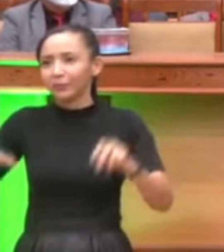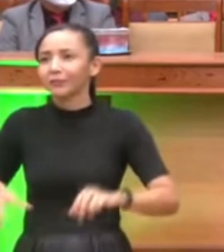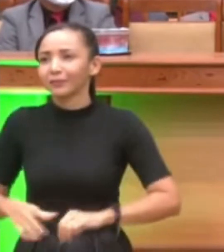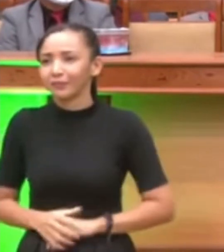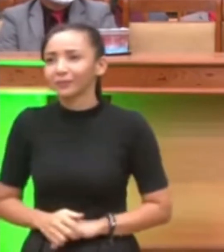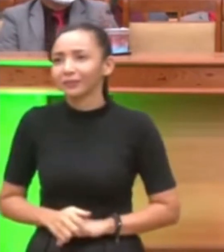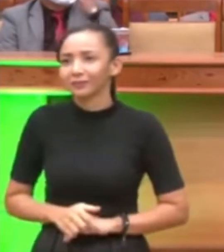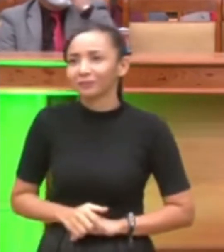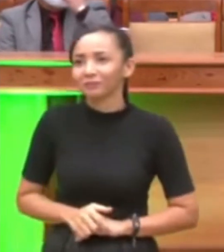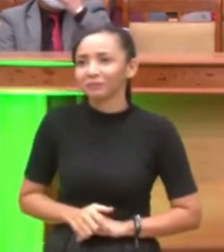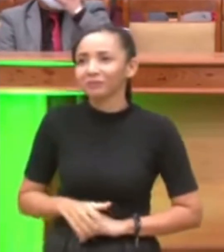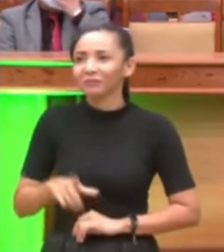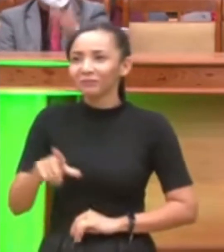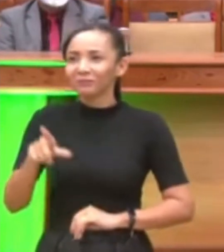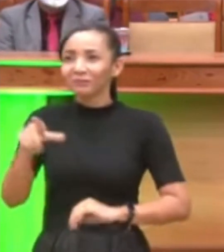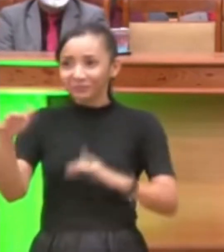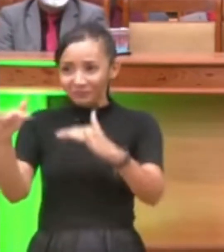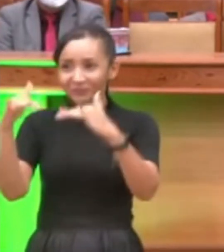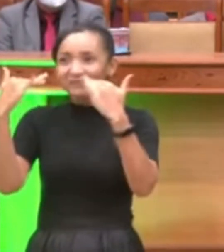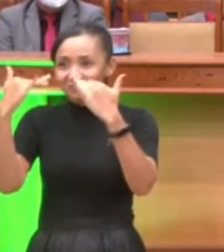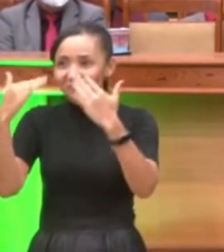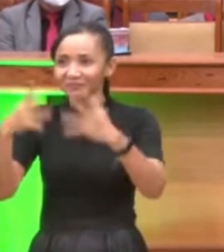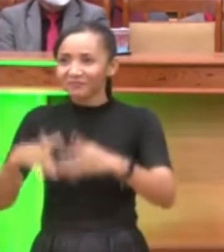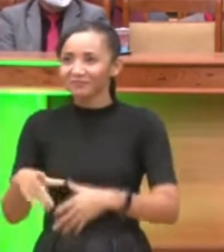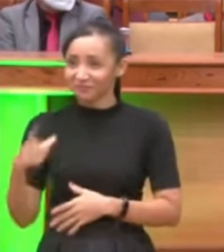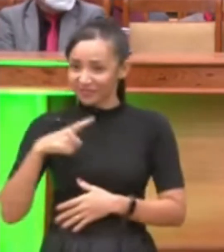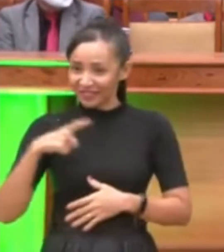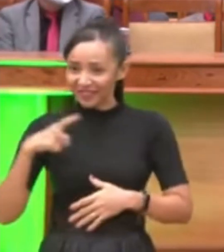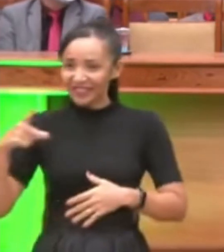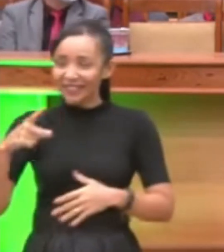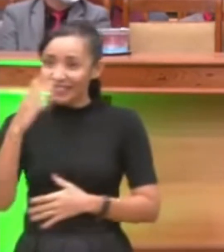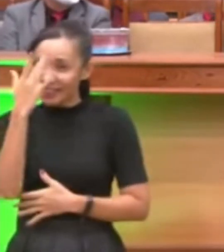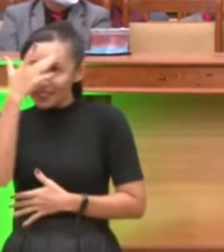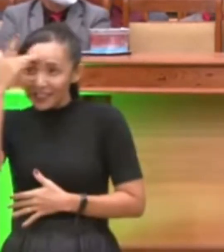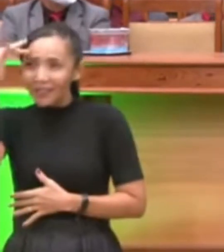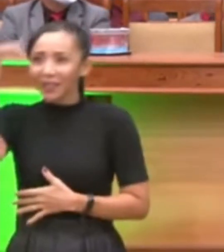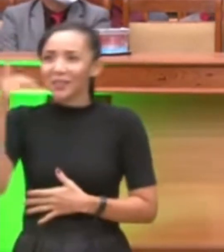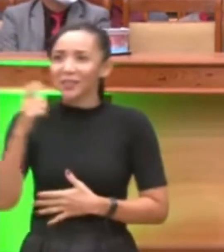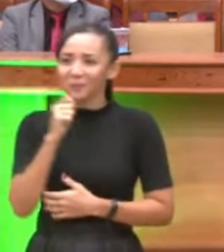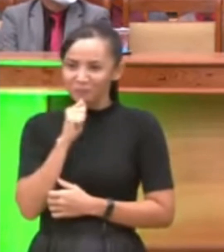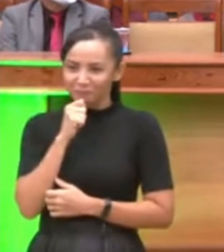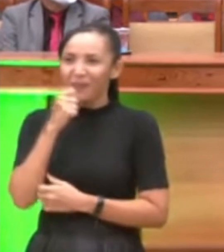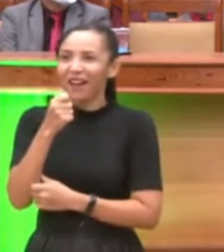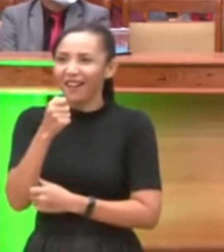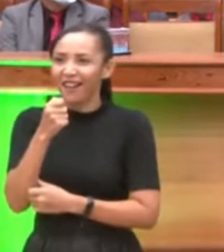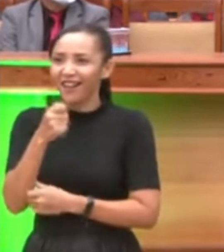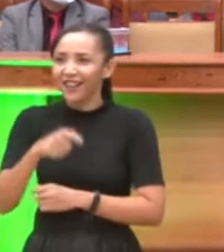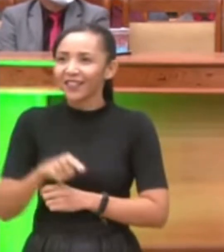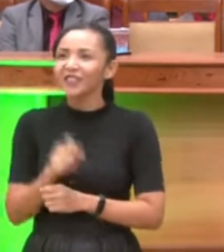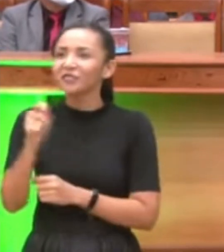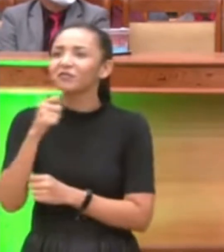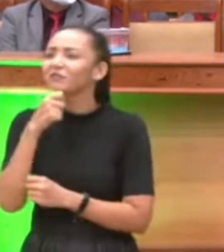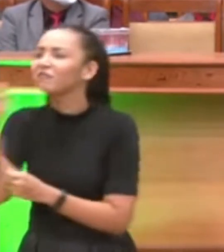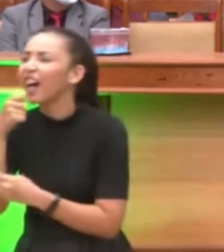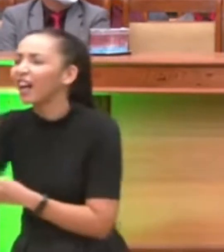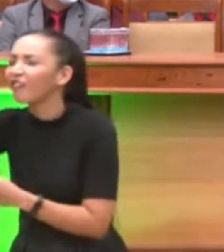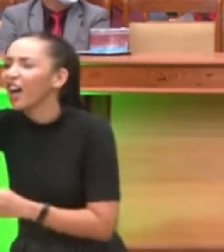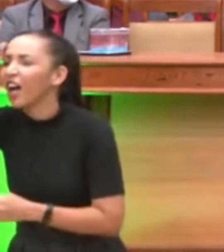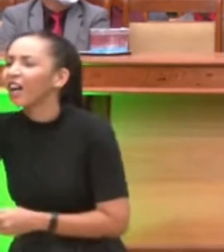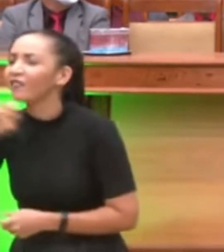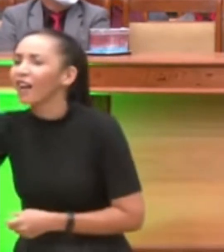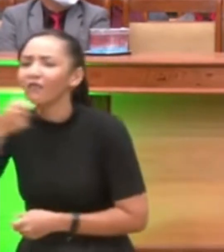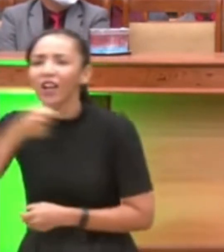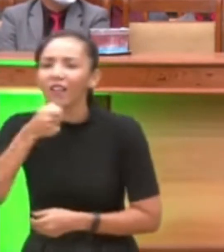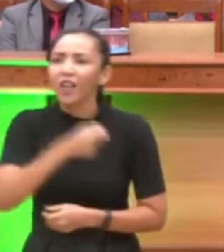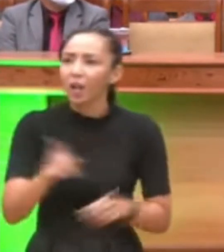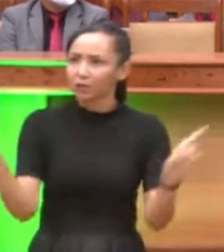às vezes tem crente olha pra cá que faz show olha, tem pastor que pega microfone e traz o diabo pro povo diz aí satanás aqui não é lugar de